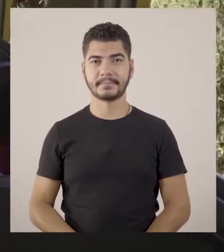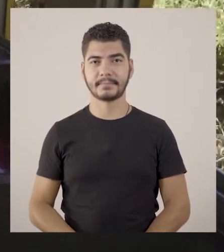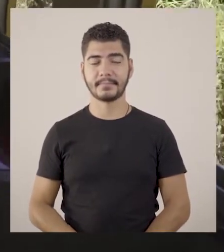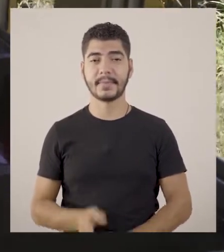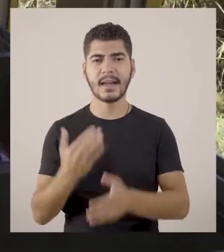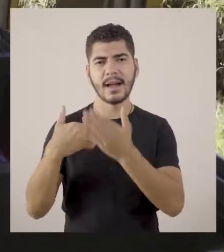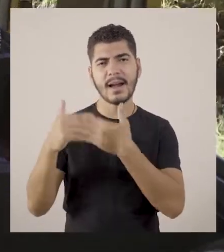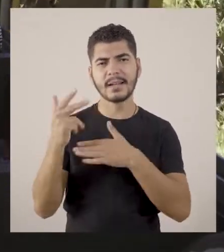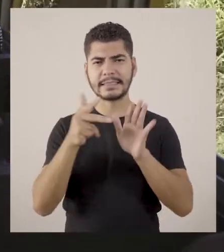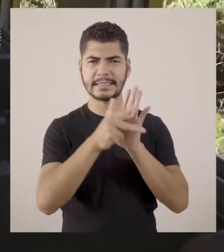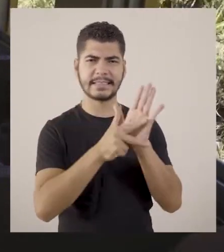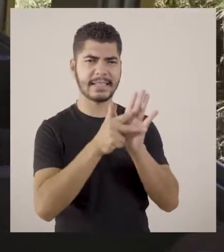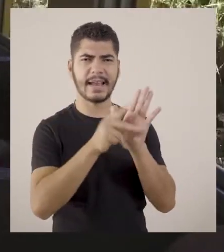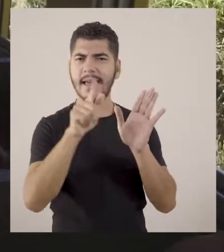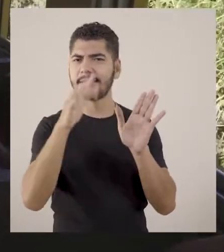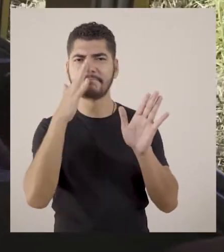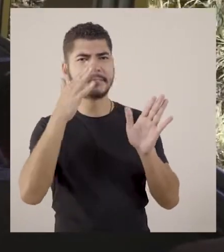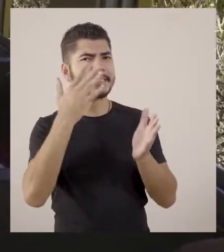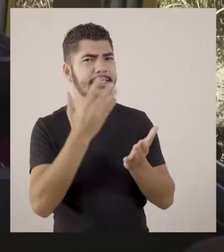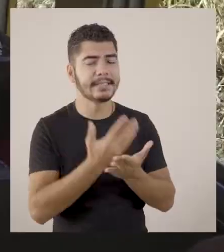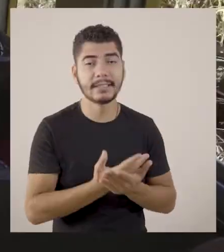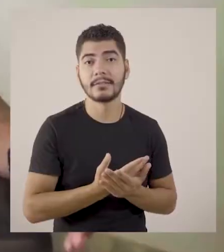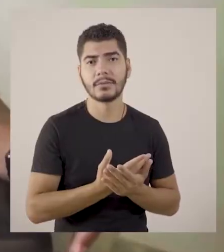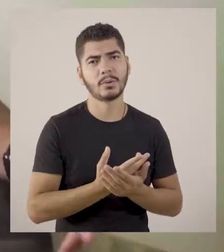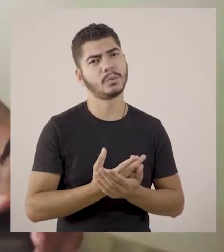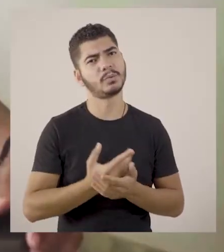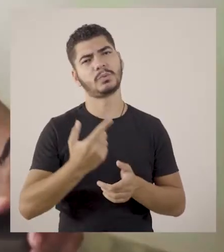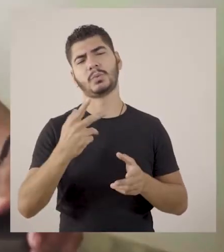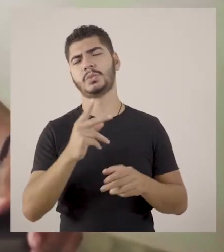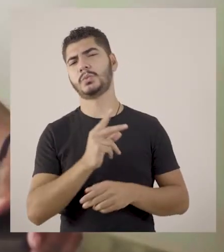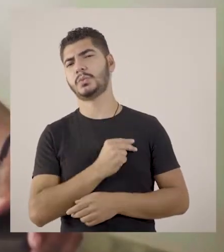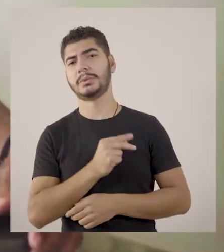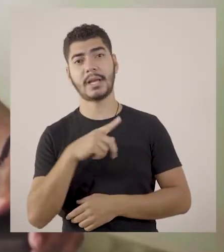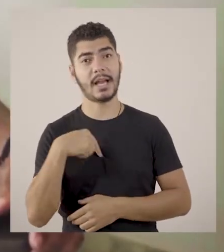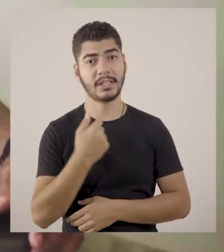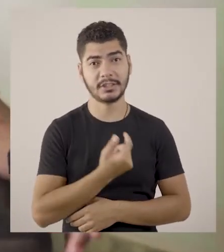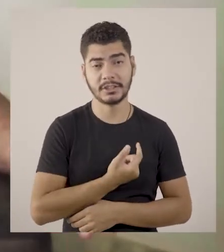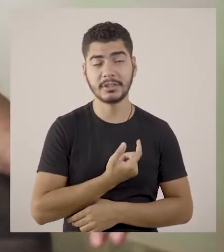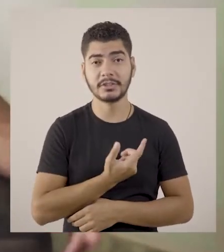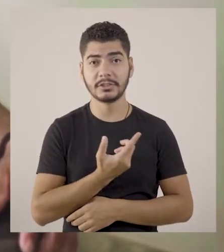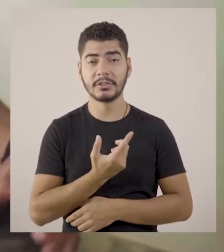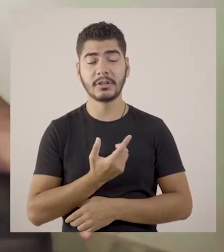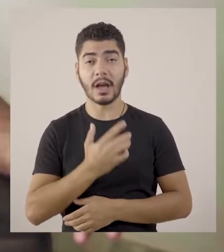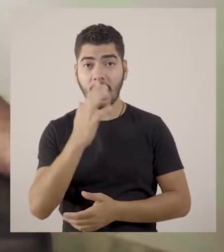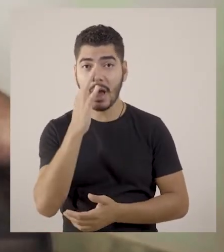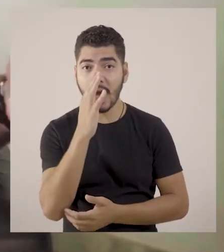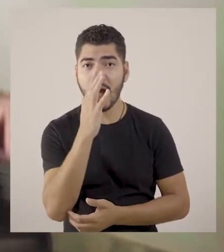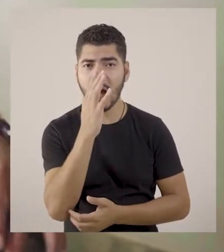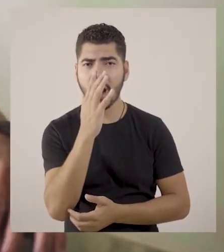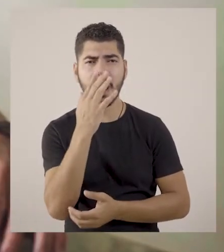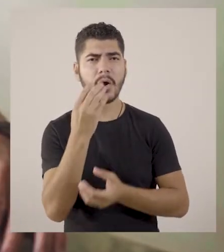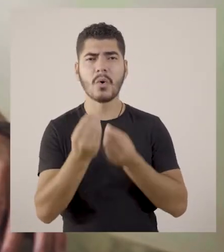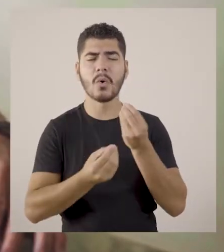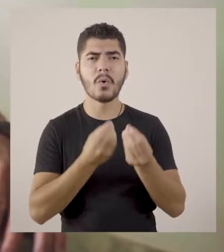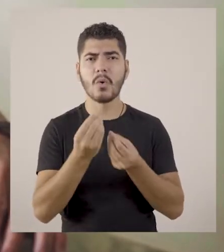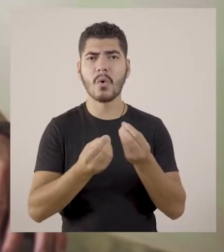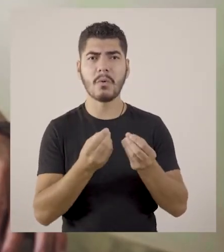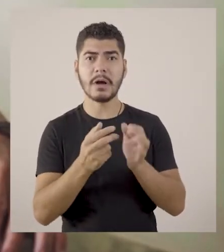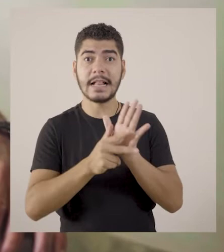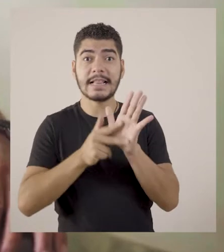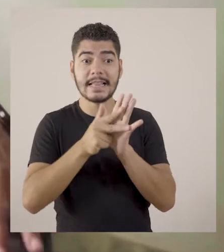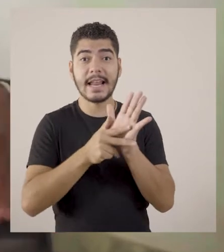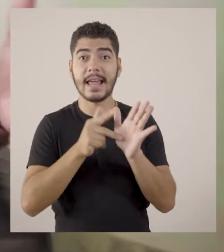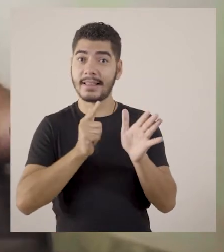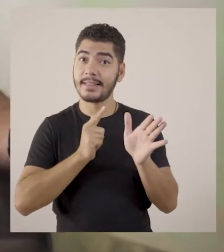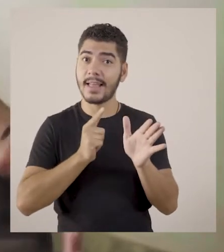Os trens eram um negócio incrível, porque, nossa, a gente ficava assim, deslumbrado. Nossa, eu tenho essa